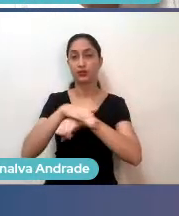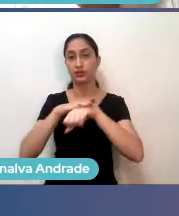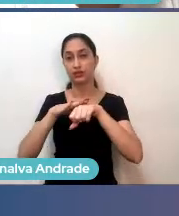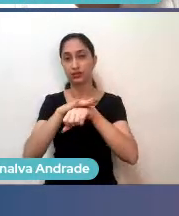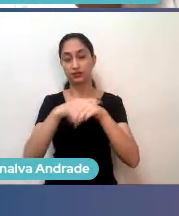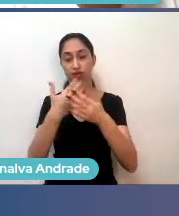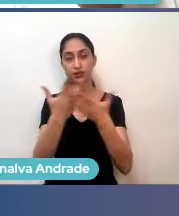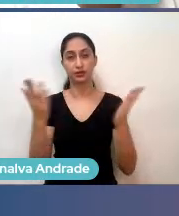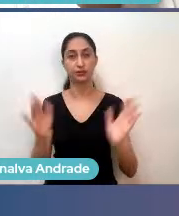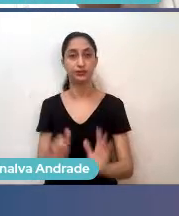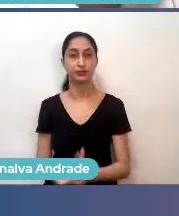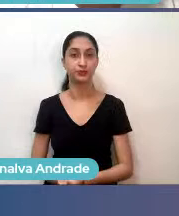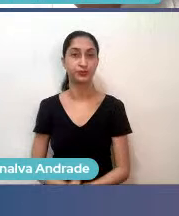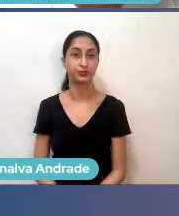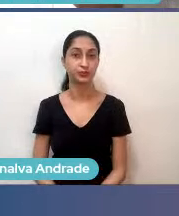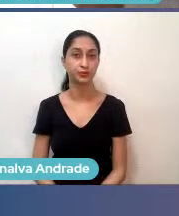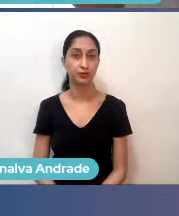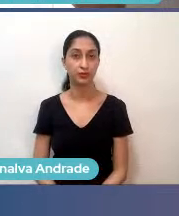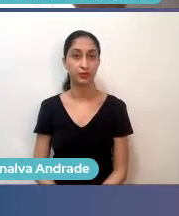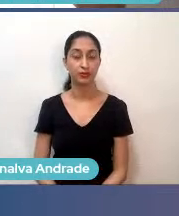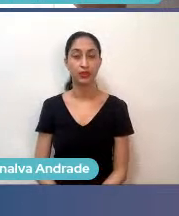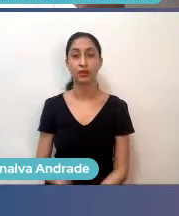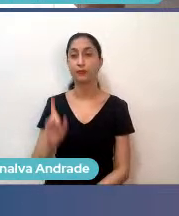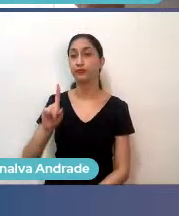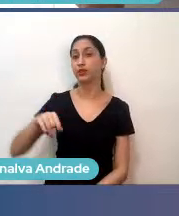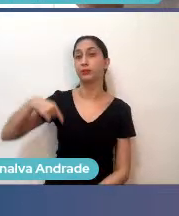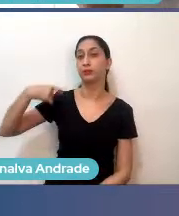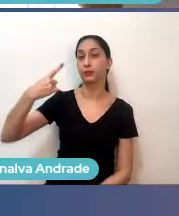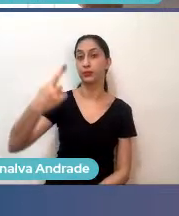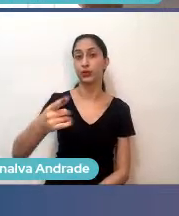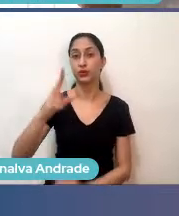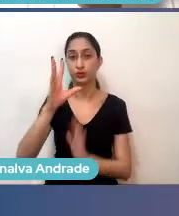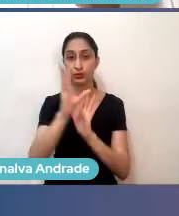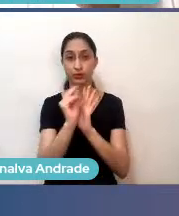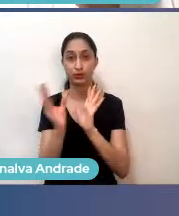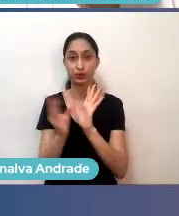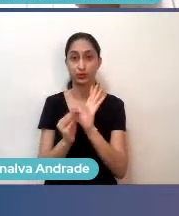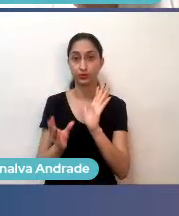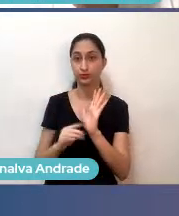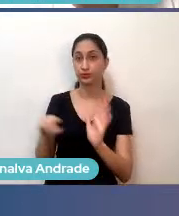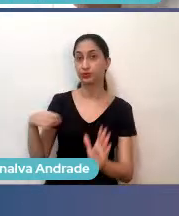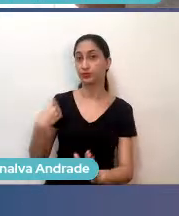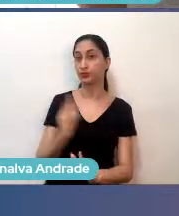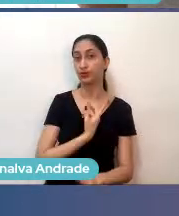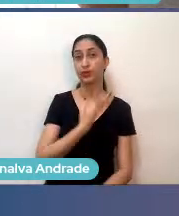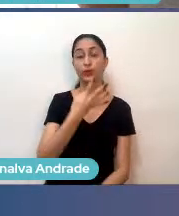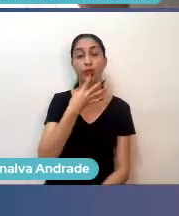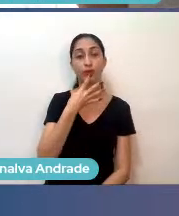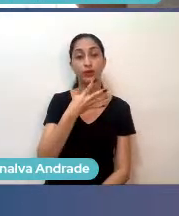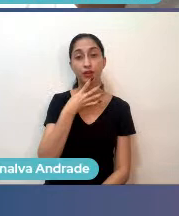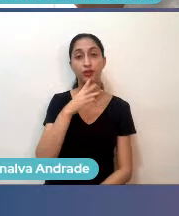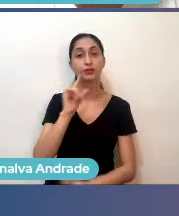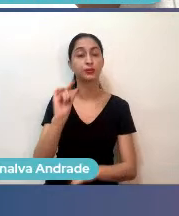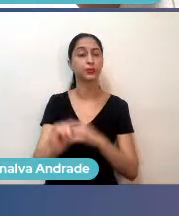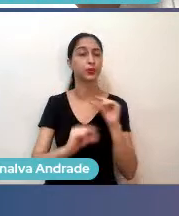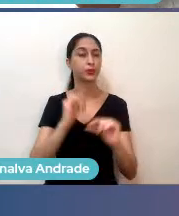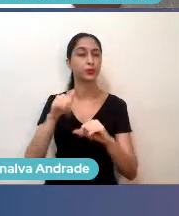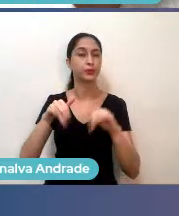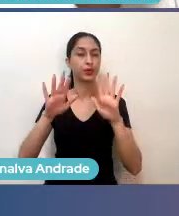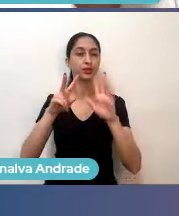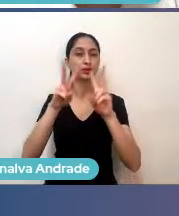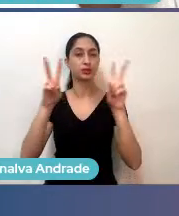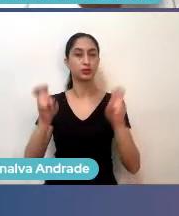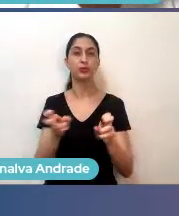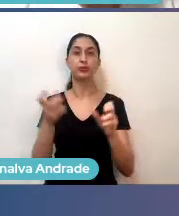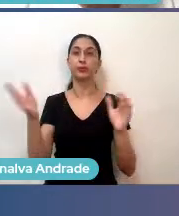E agora, a gente vai para o próximo bloco aqui do nosso conteúdo, é o momento onde a gente conhece um pouquinho mais sobre o estado do Pernambuco, estado